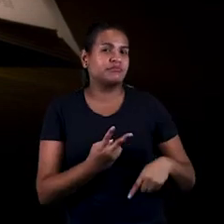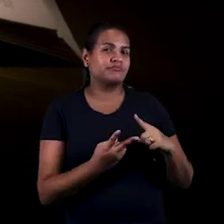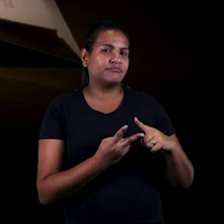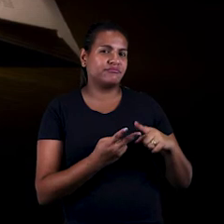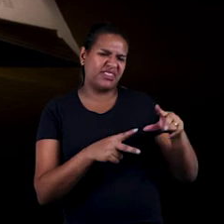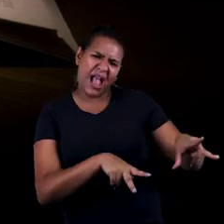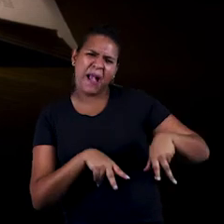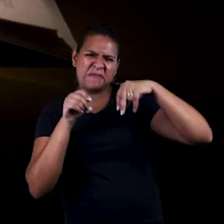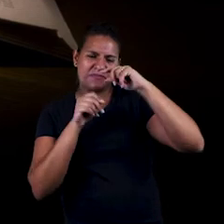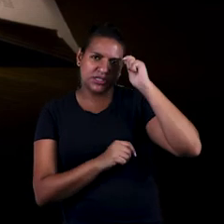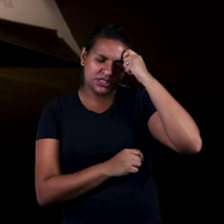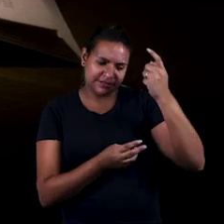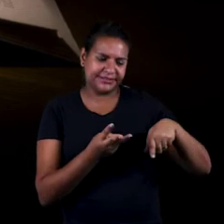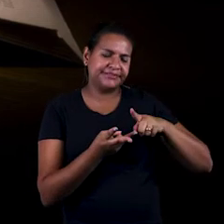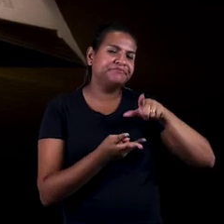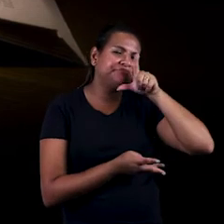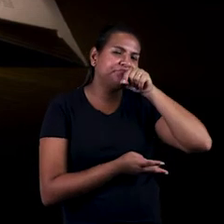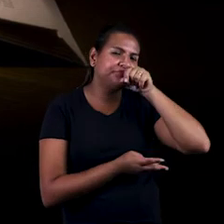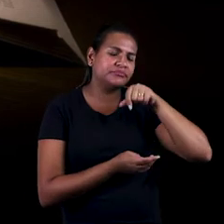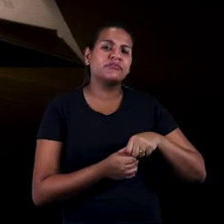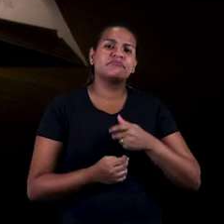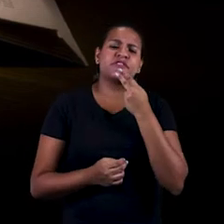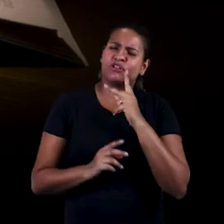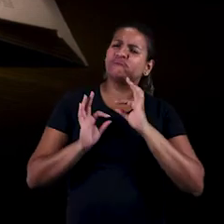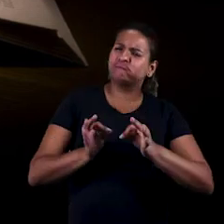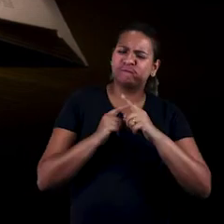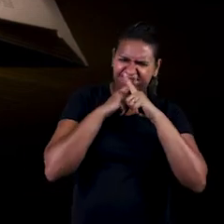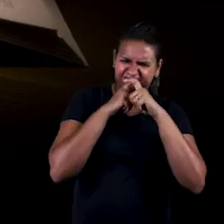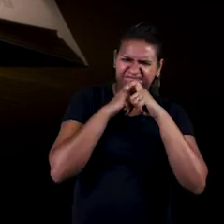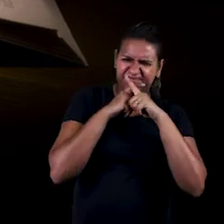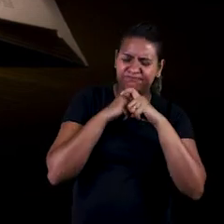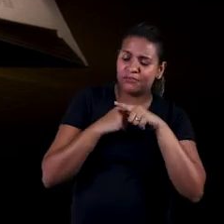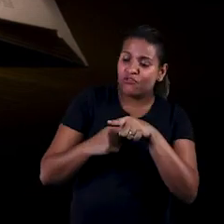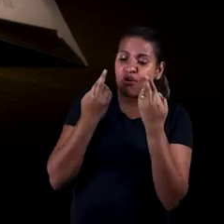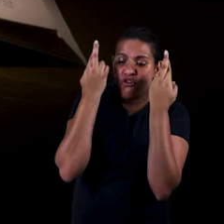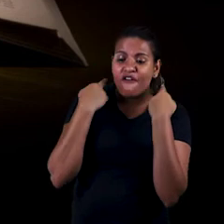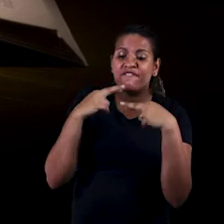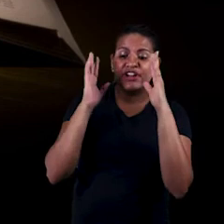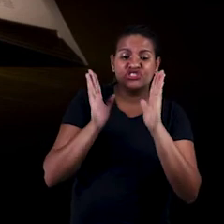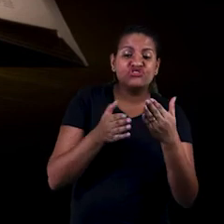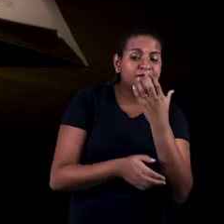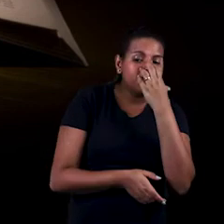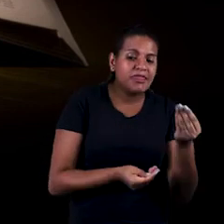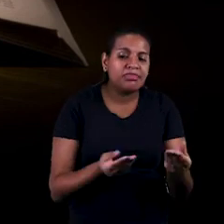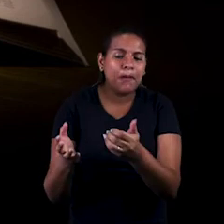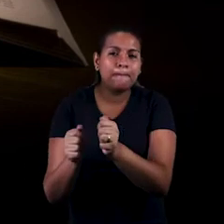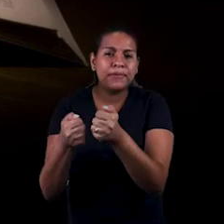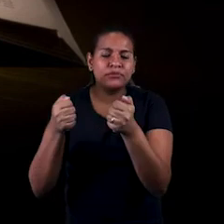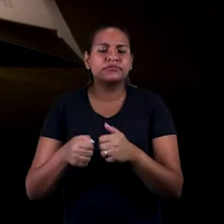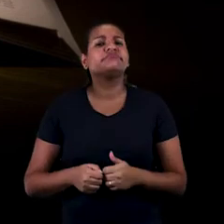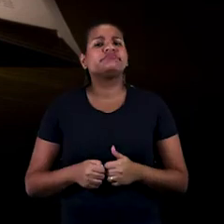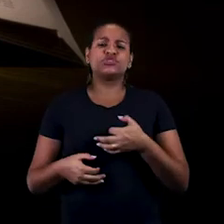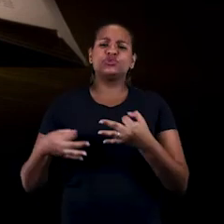milhafre. Estes juraram ter visto a ovelha receber o pão que o cão reclamava. Perante isso, o